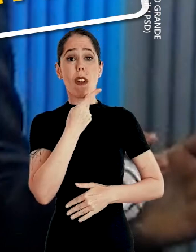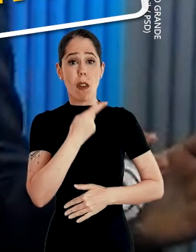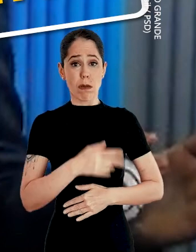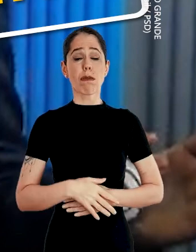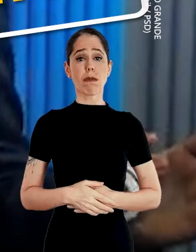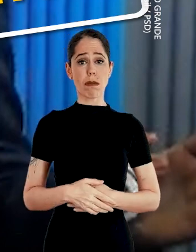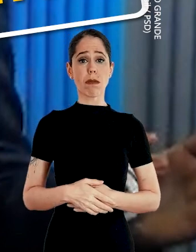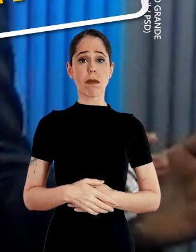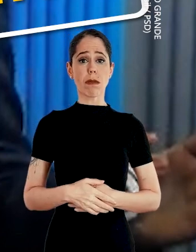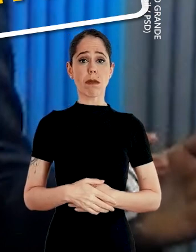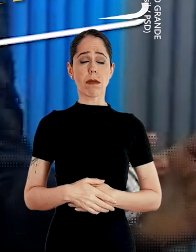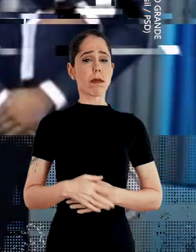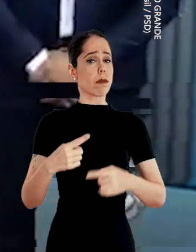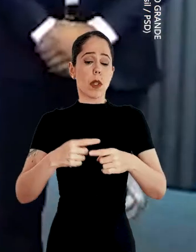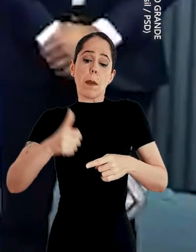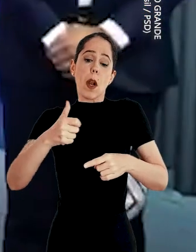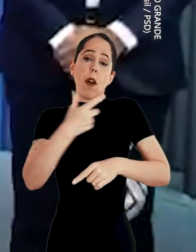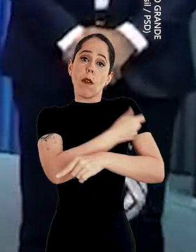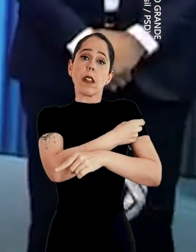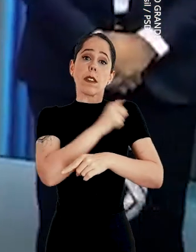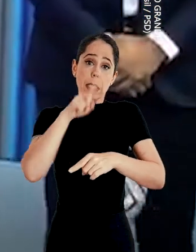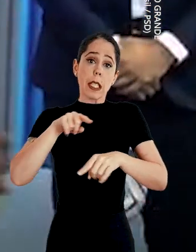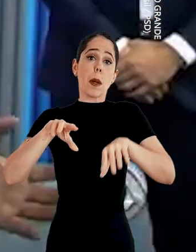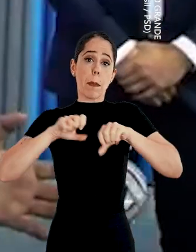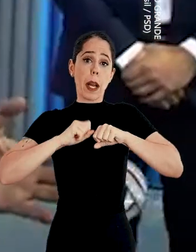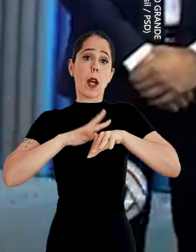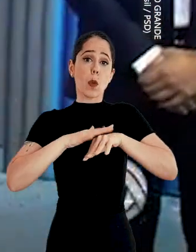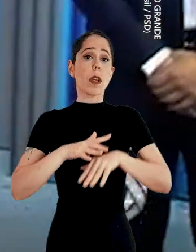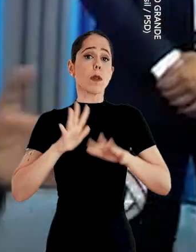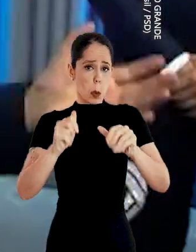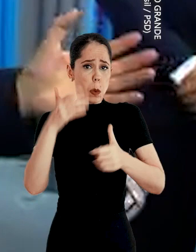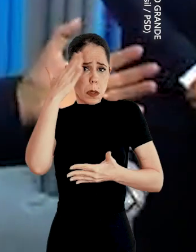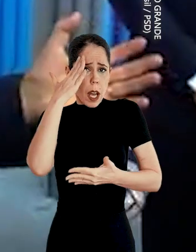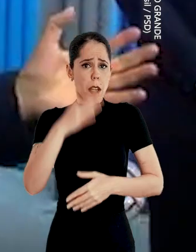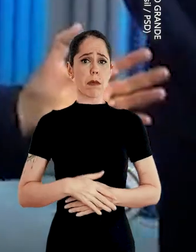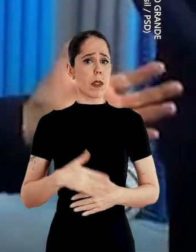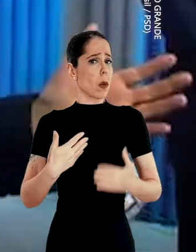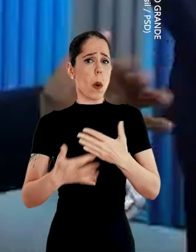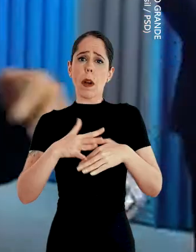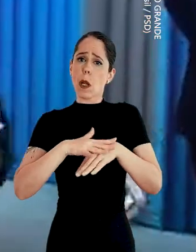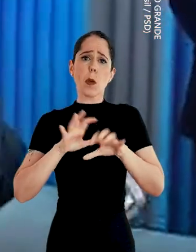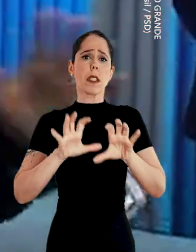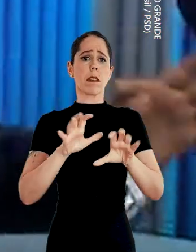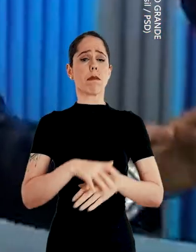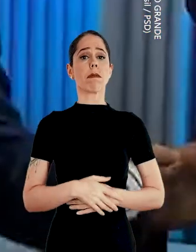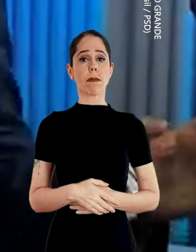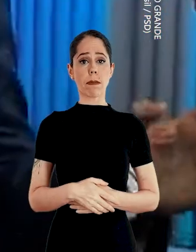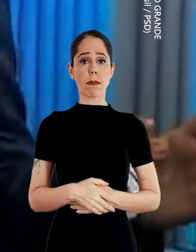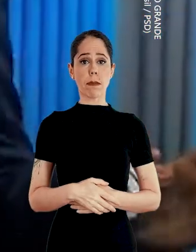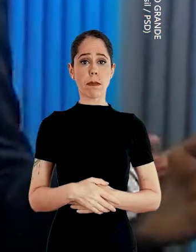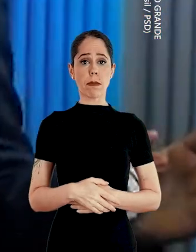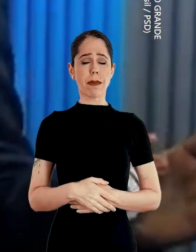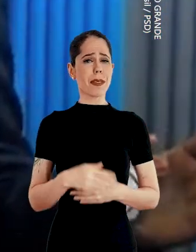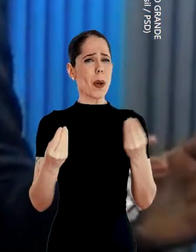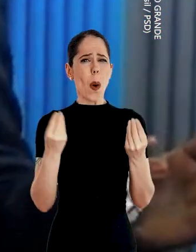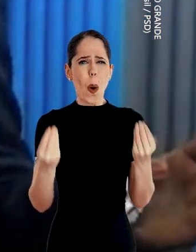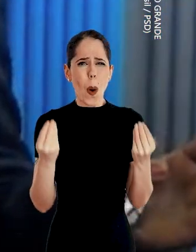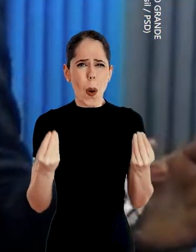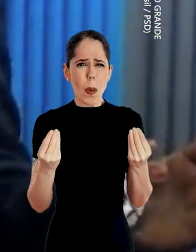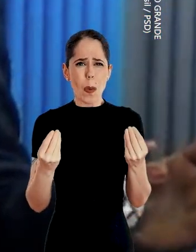mesmo que você ouviu Porque a melhor vacina que existe é pegar doença Todo mundo sabe disso Em todas as doenças é assim